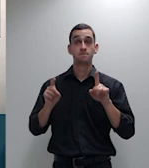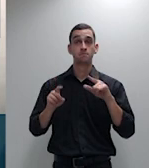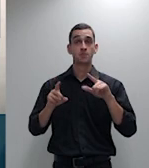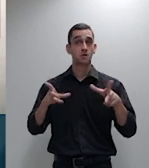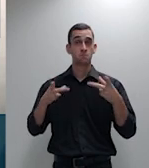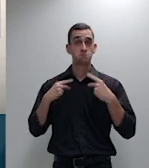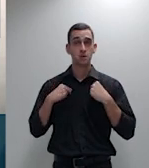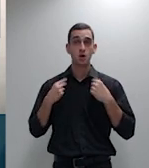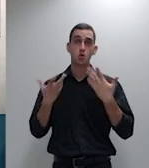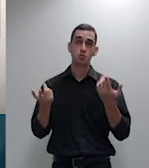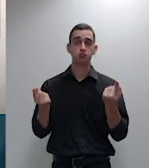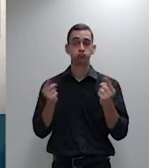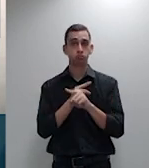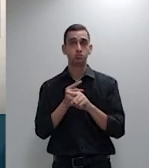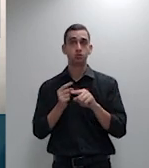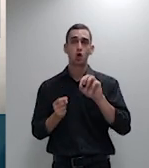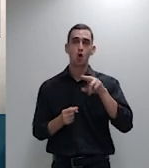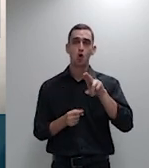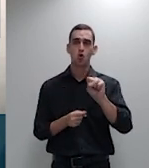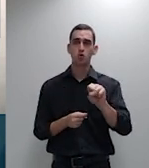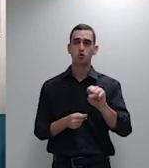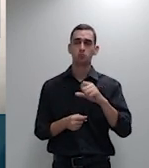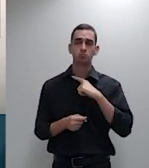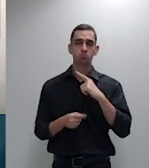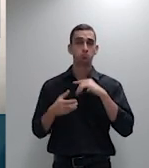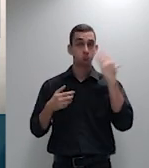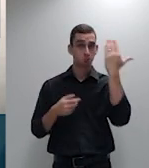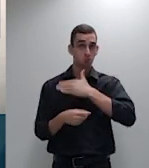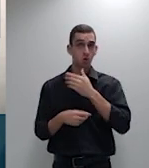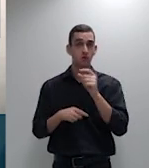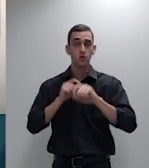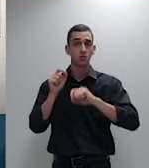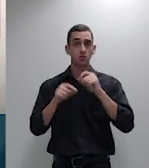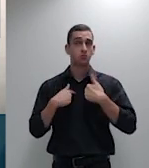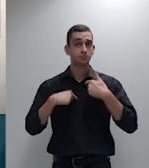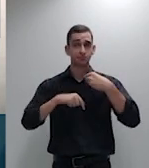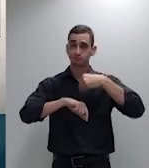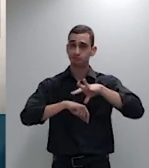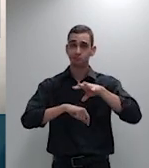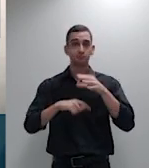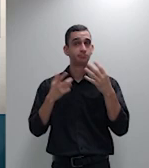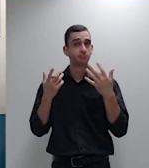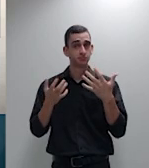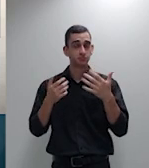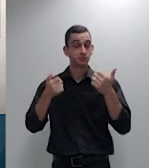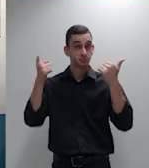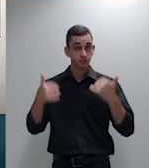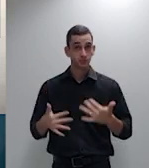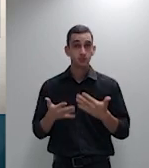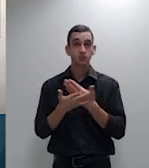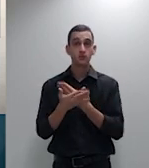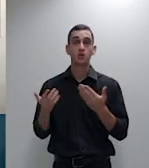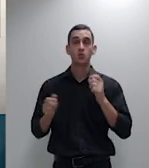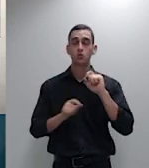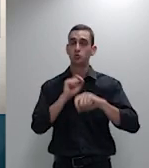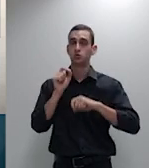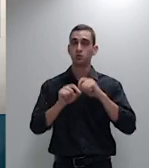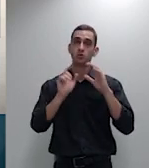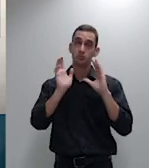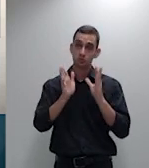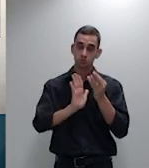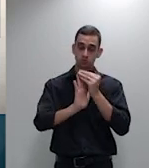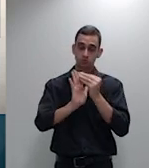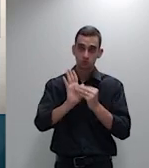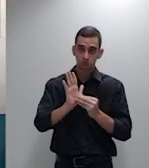ônus da prova eu gostaria de salientar como já constatado na época do julgamento